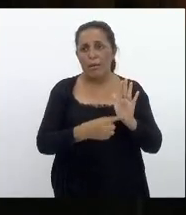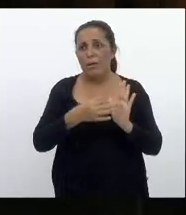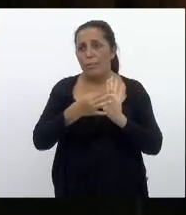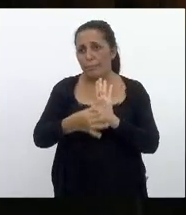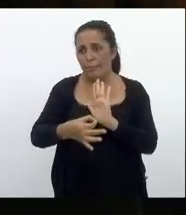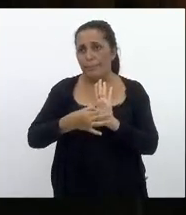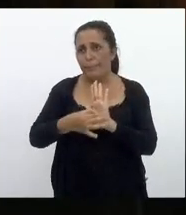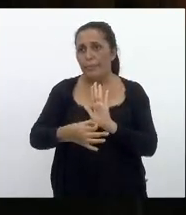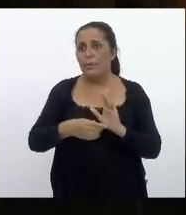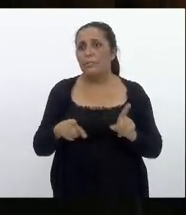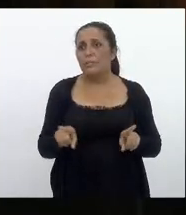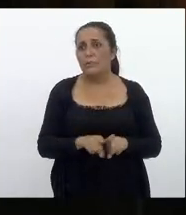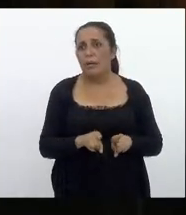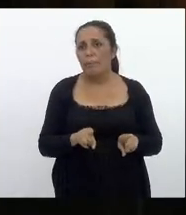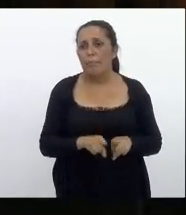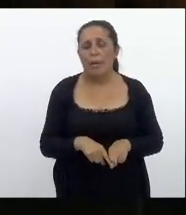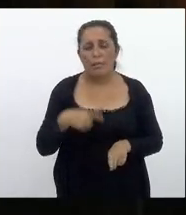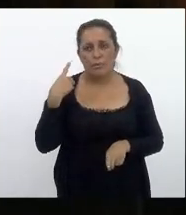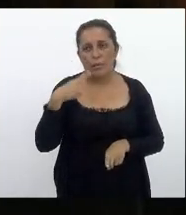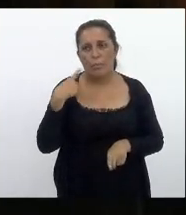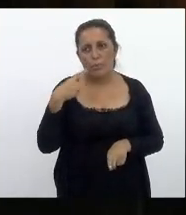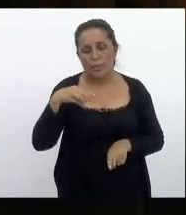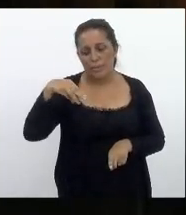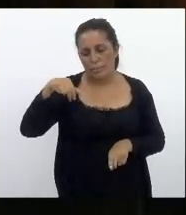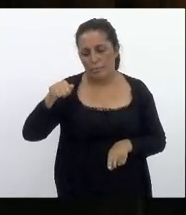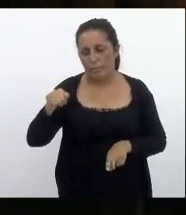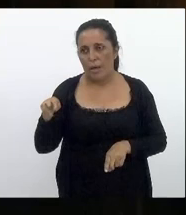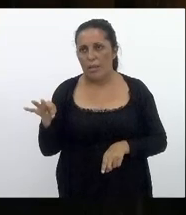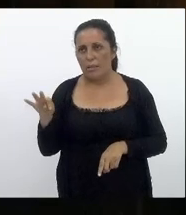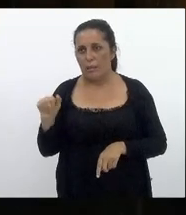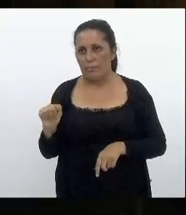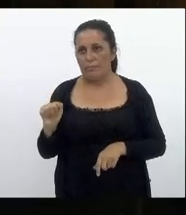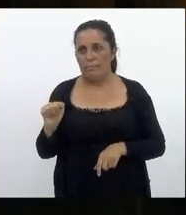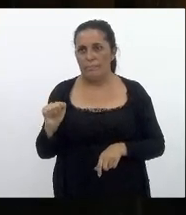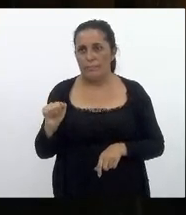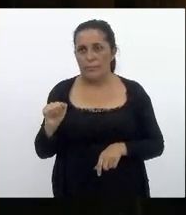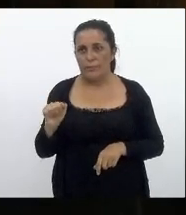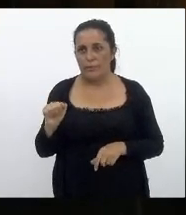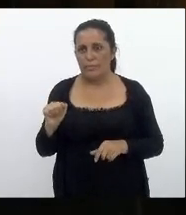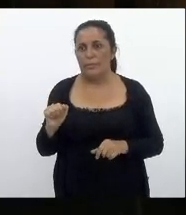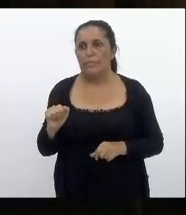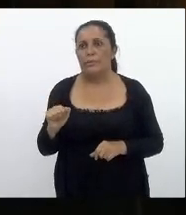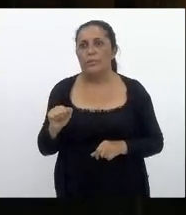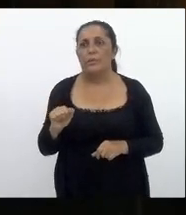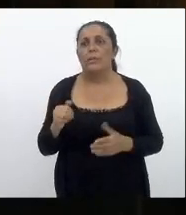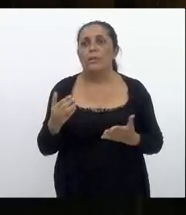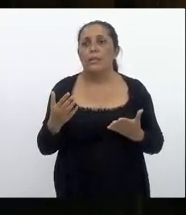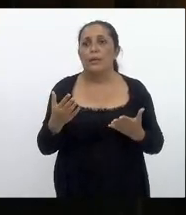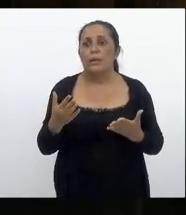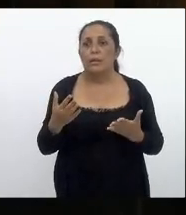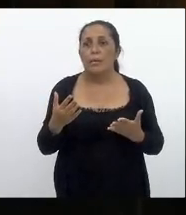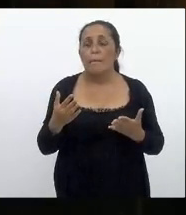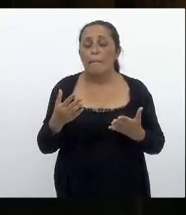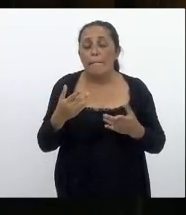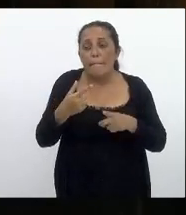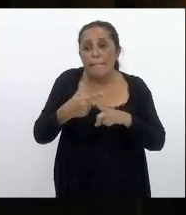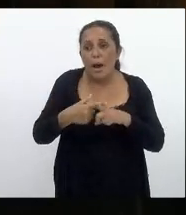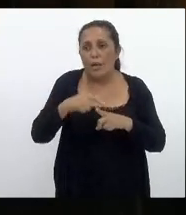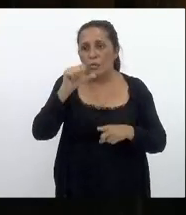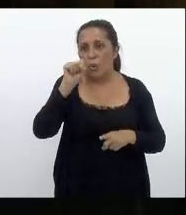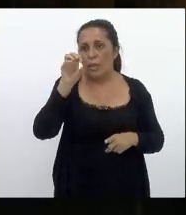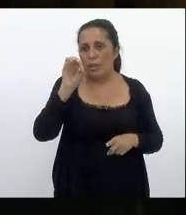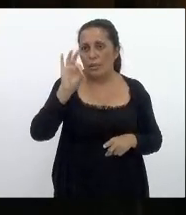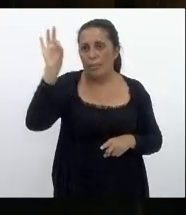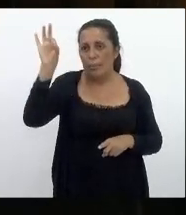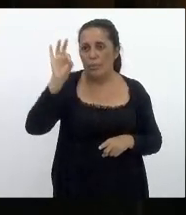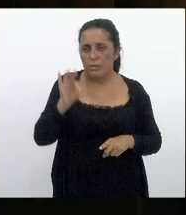menos deputada Marta ao menos considerando que mais de 80% da